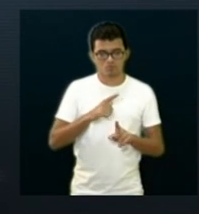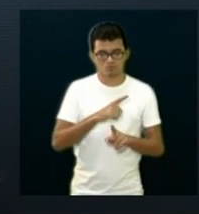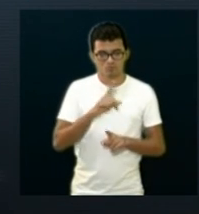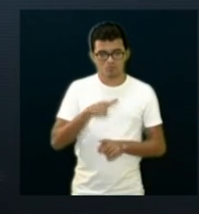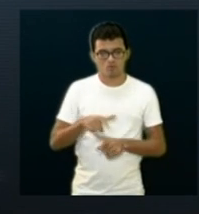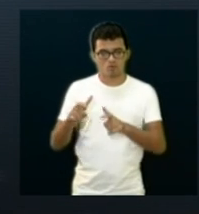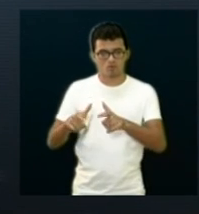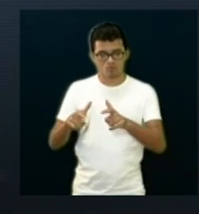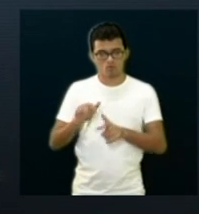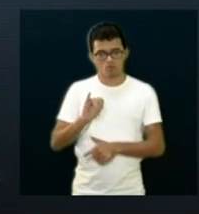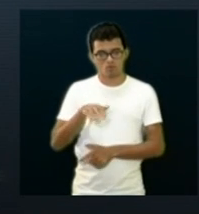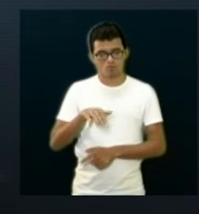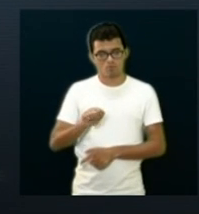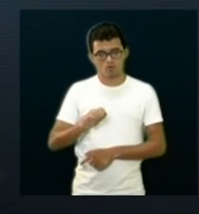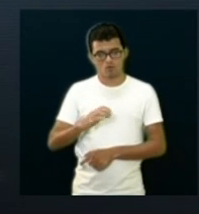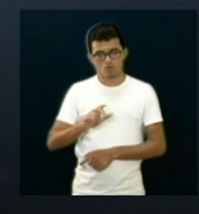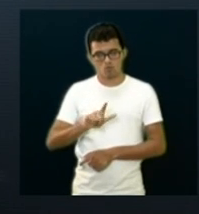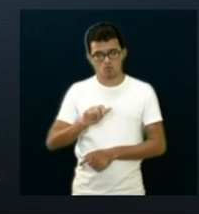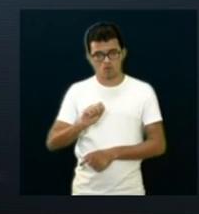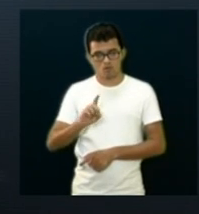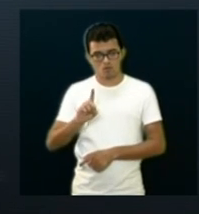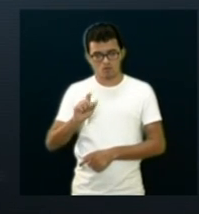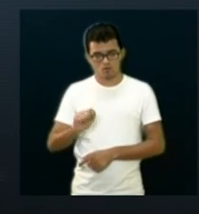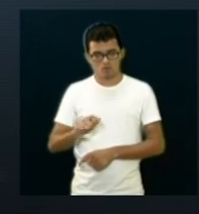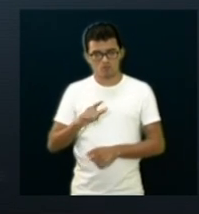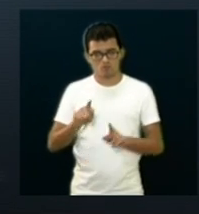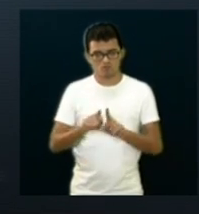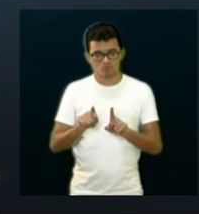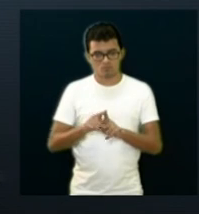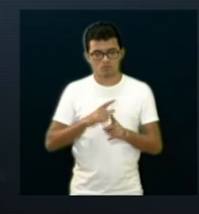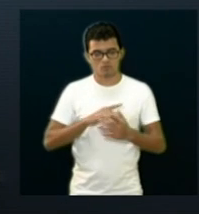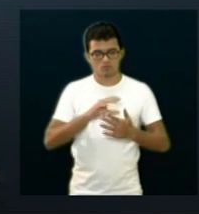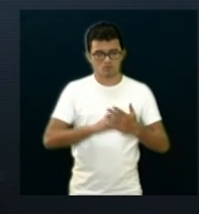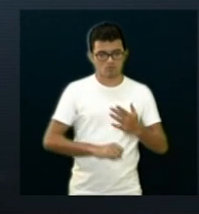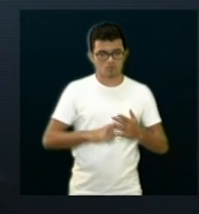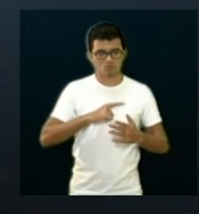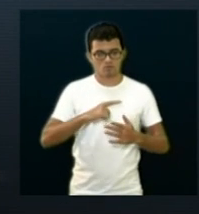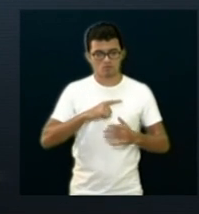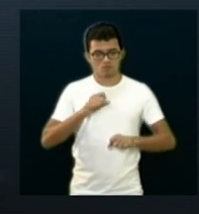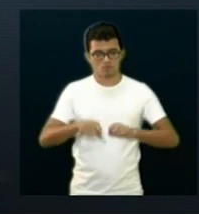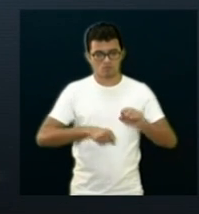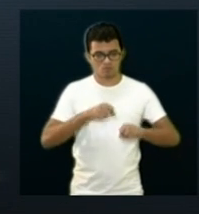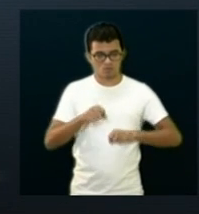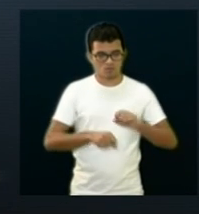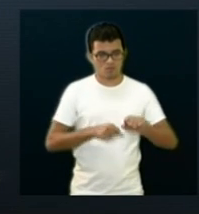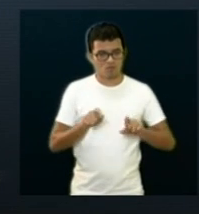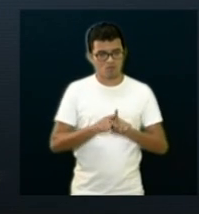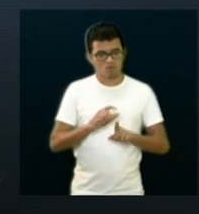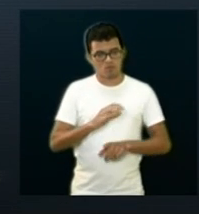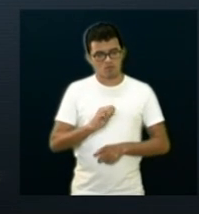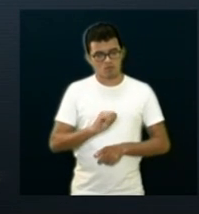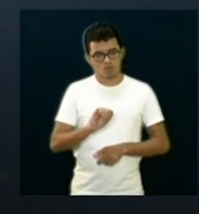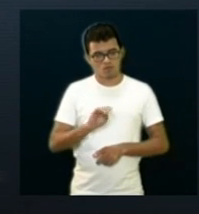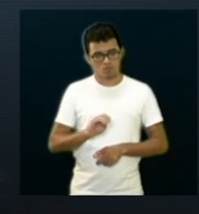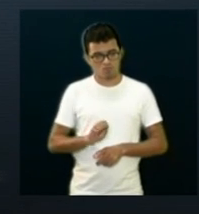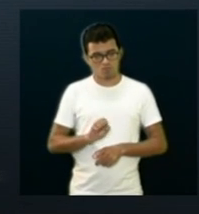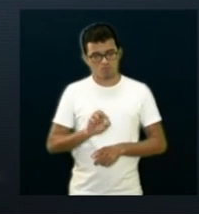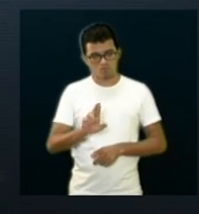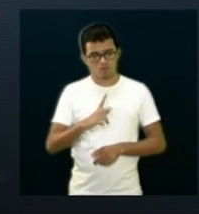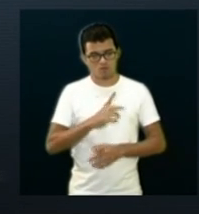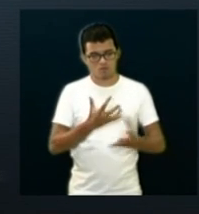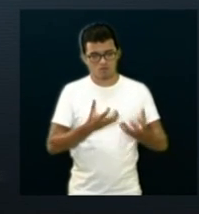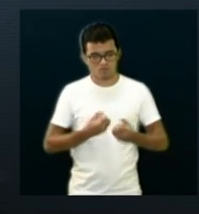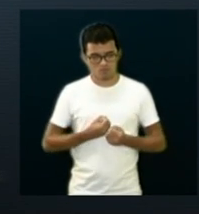Também o Pátio Zero, cadastramento de bicicletas. O problema do Caibar Chute, problema de recebimento de valores.